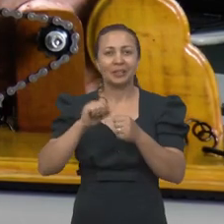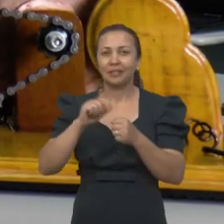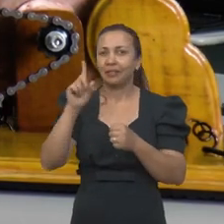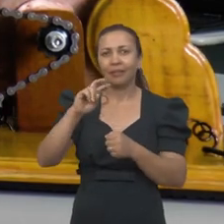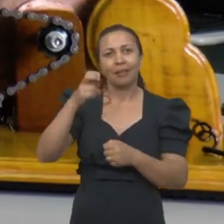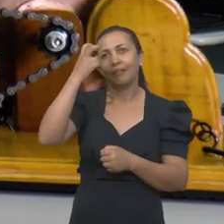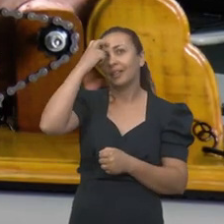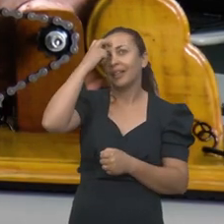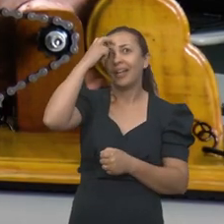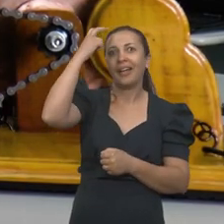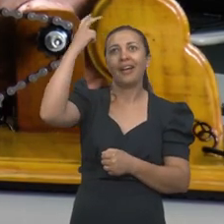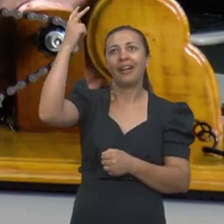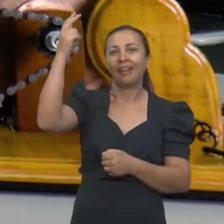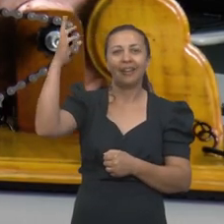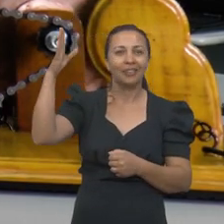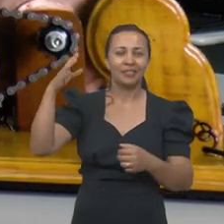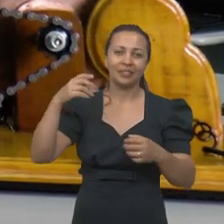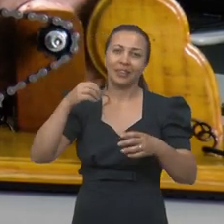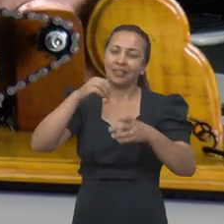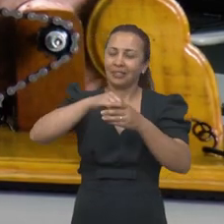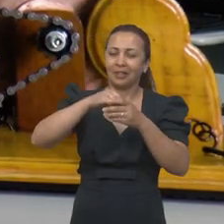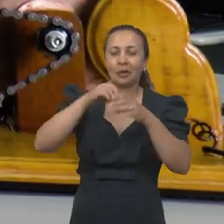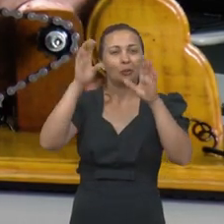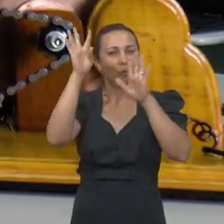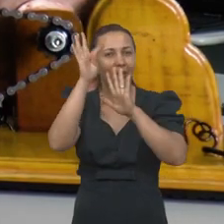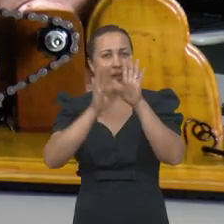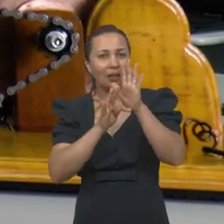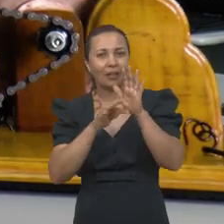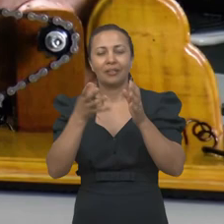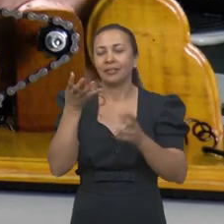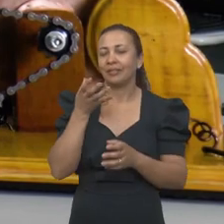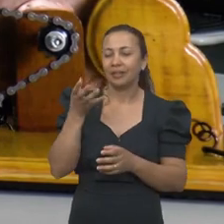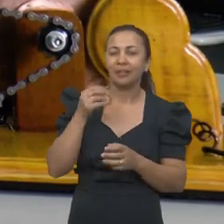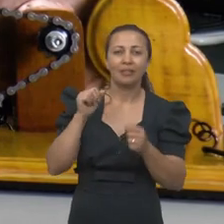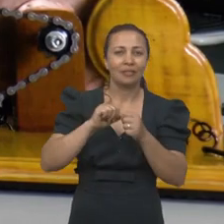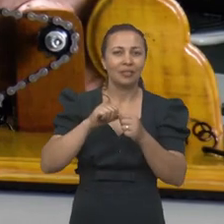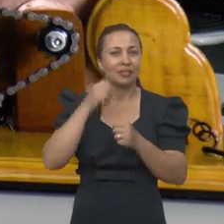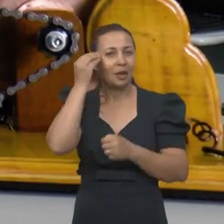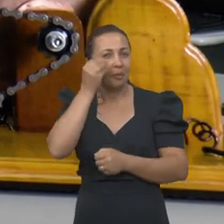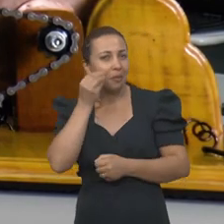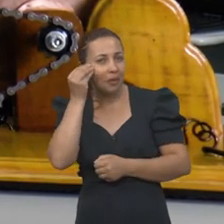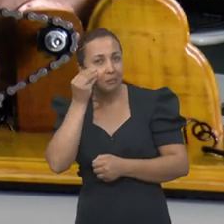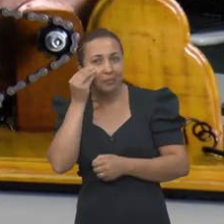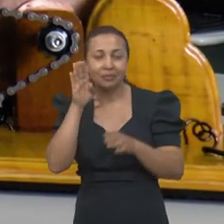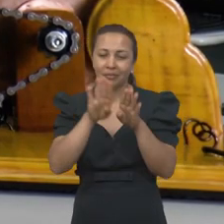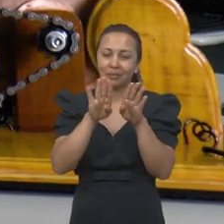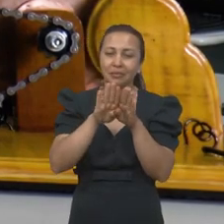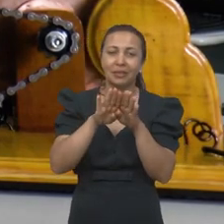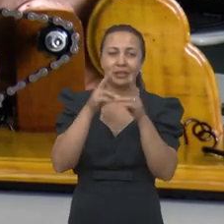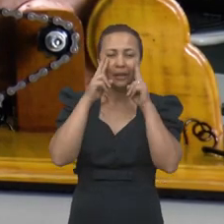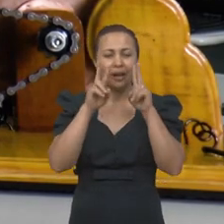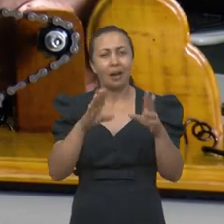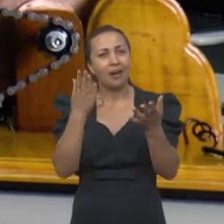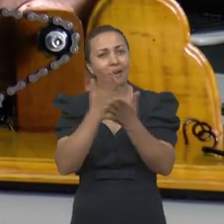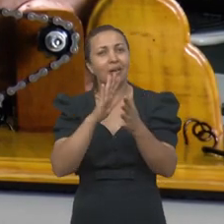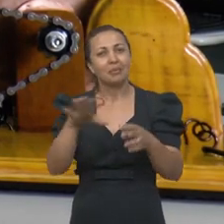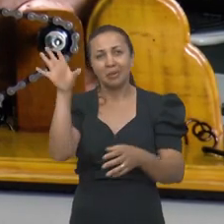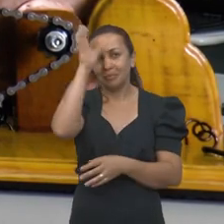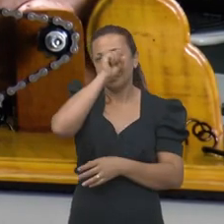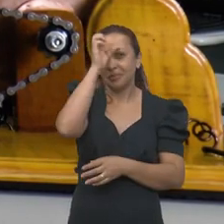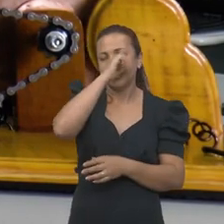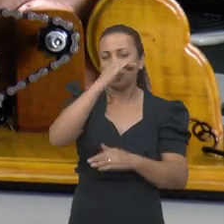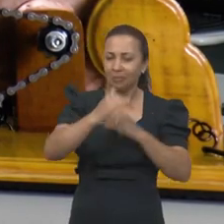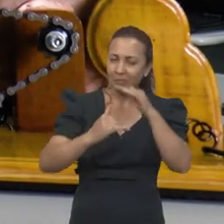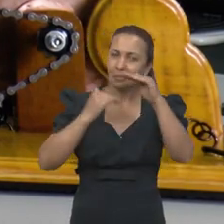cientista ele não é um gênio, né? Ele está dentro de um contexto, ele tem intenções quando ele faz aquele experimento. E aí você acaba